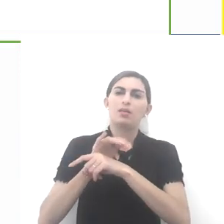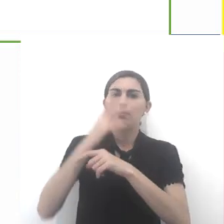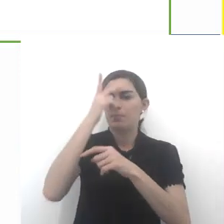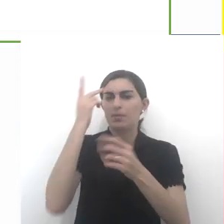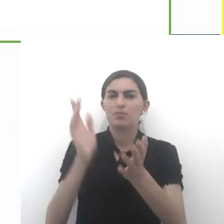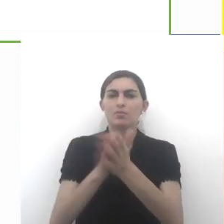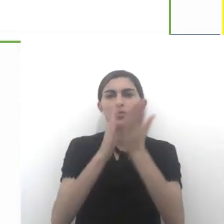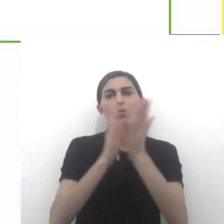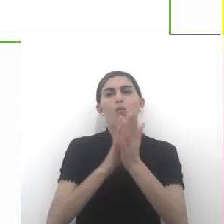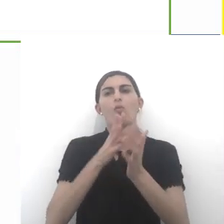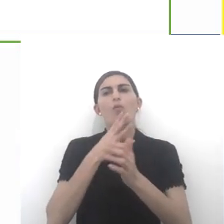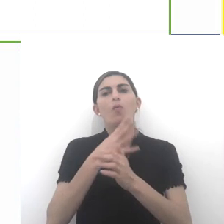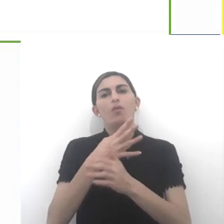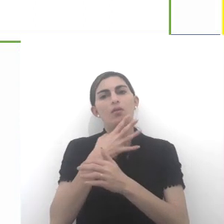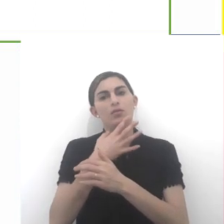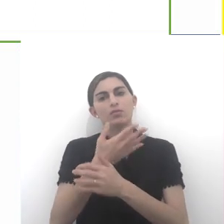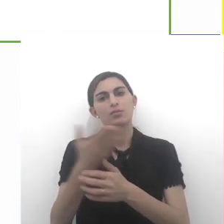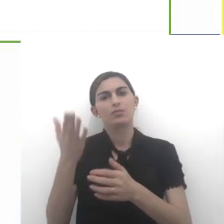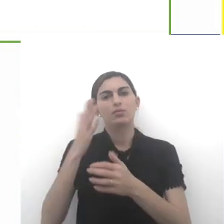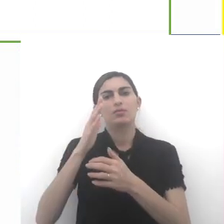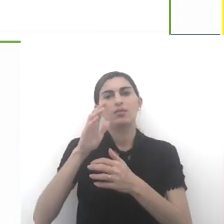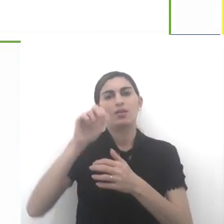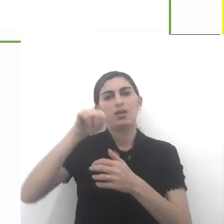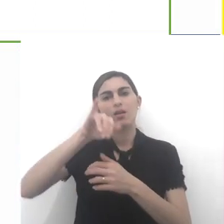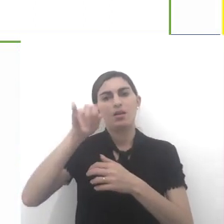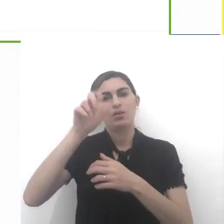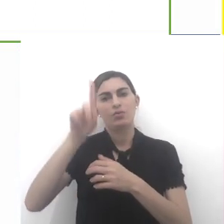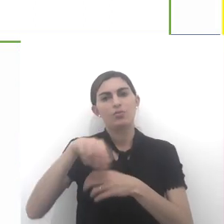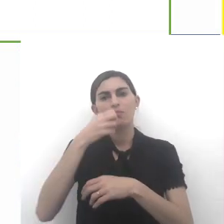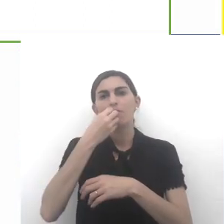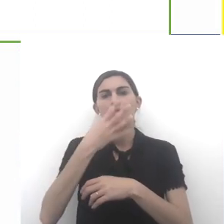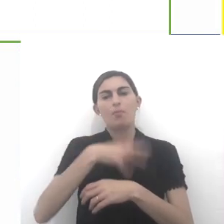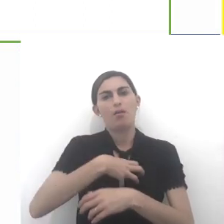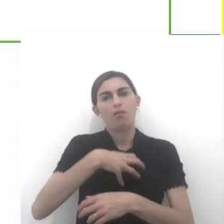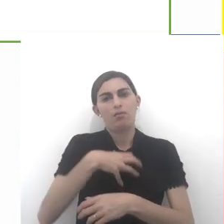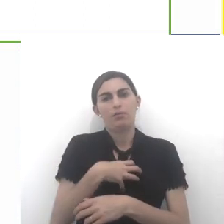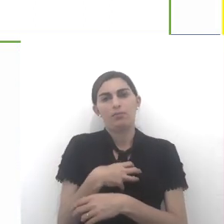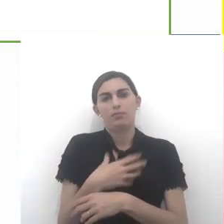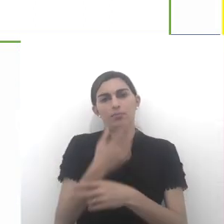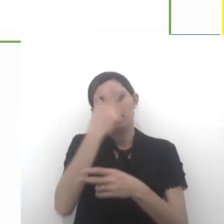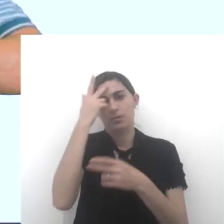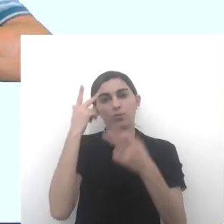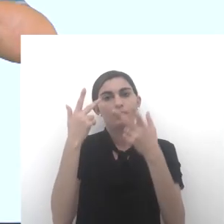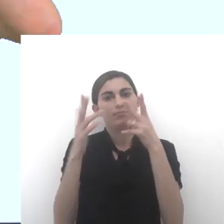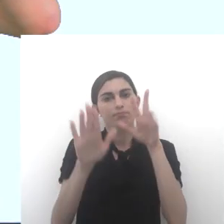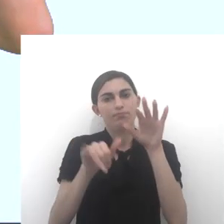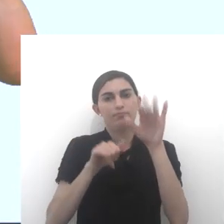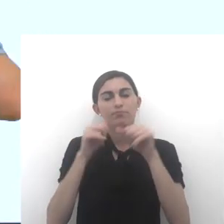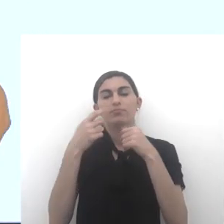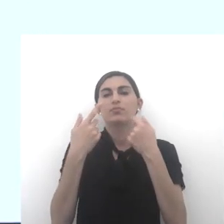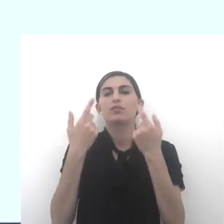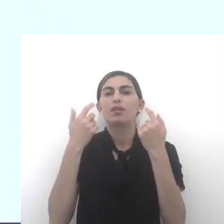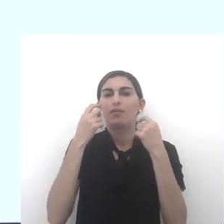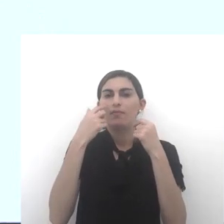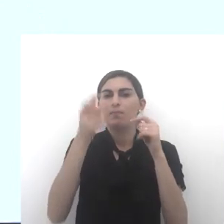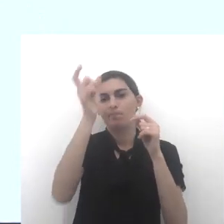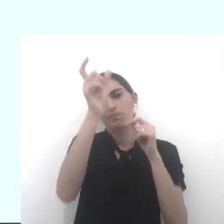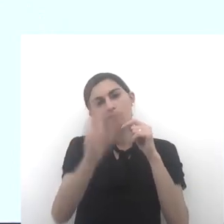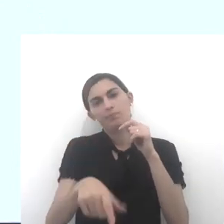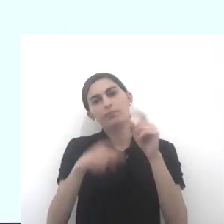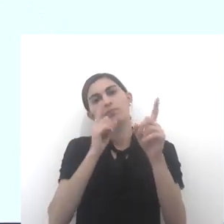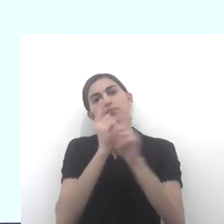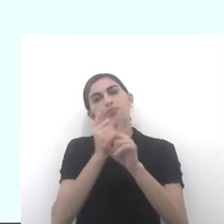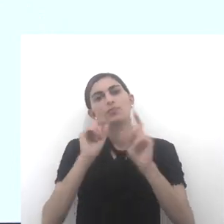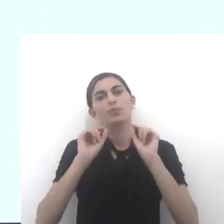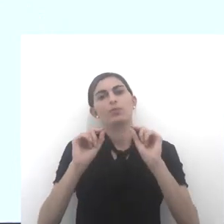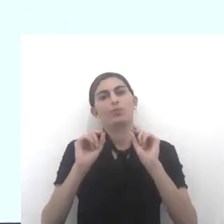desfavorecidos, ficou conhecida como Anjo Bom da Bahia, perceberam que também esta figura, nós